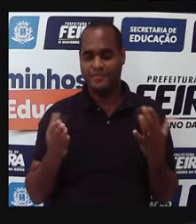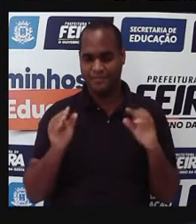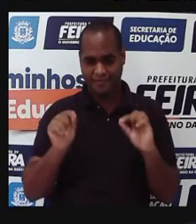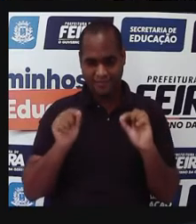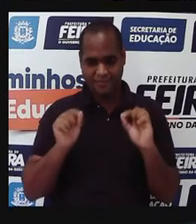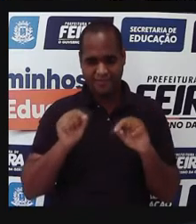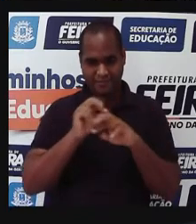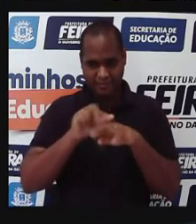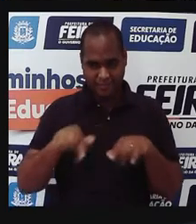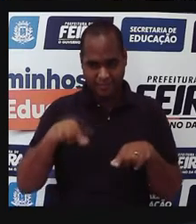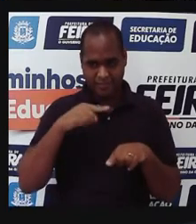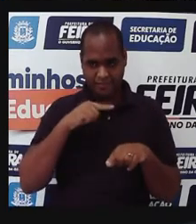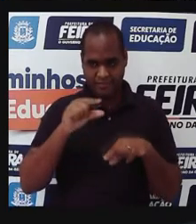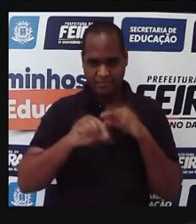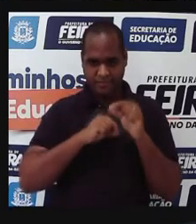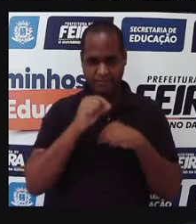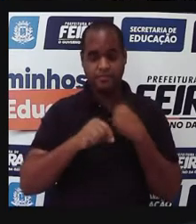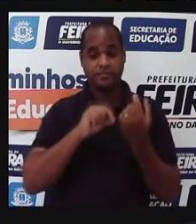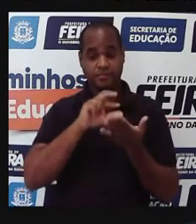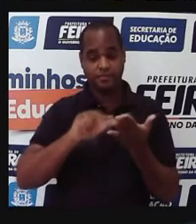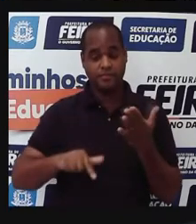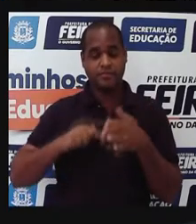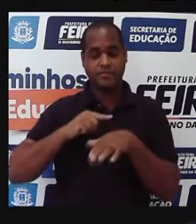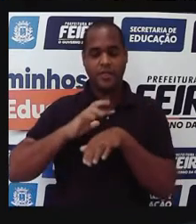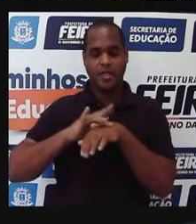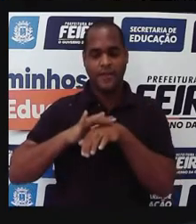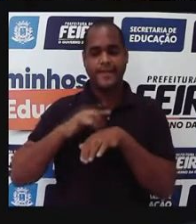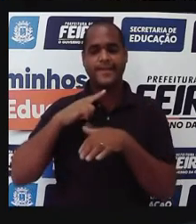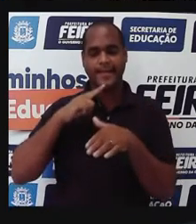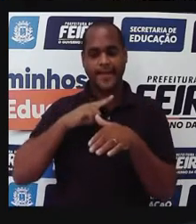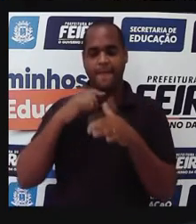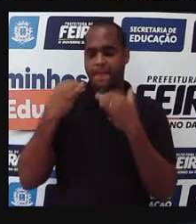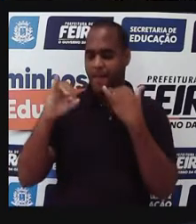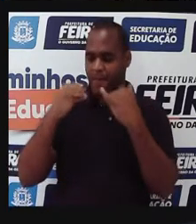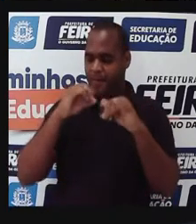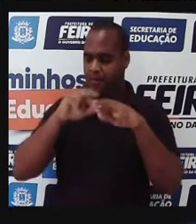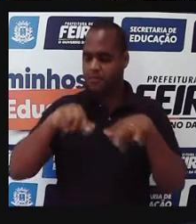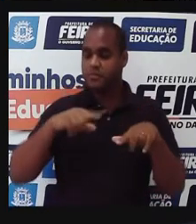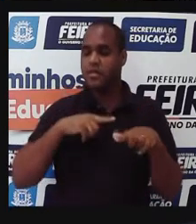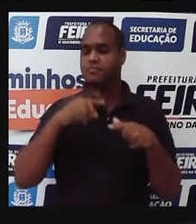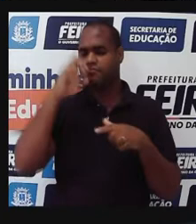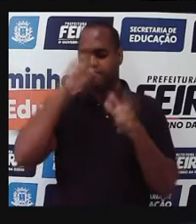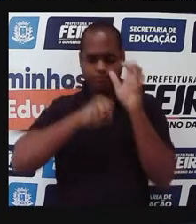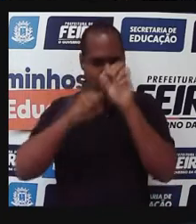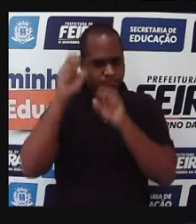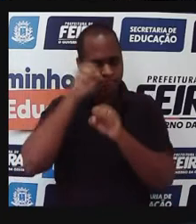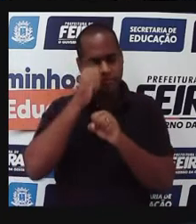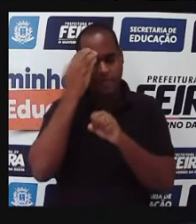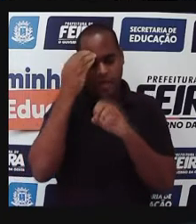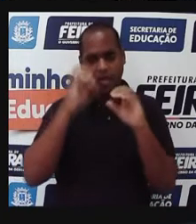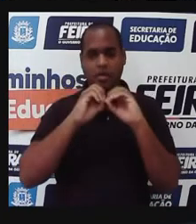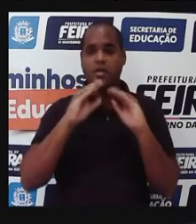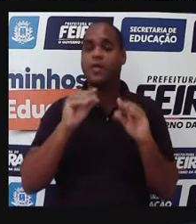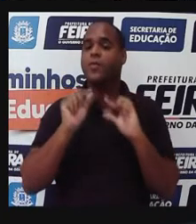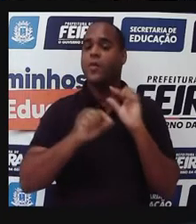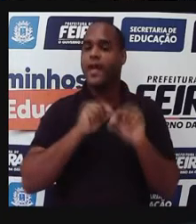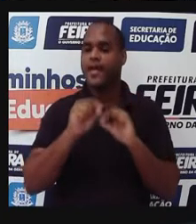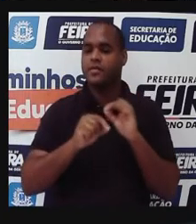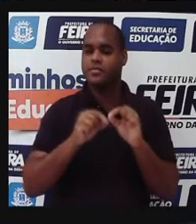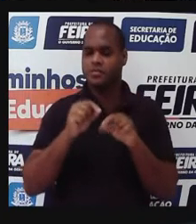elas são consideradas doenças negligenciadas ou emergentes. E a gente vai entender um pouquinho o que são essas doenças